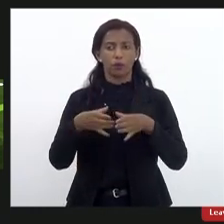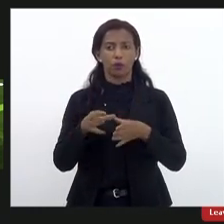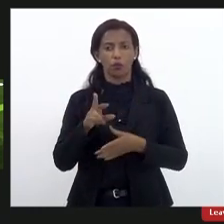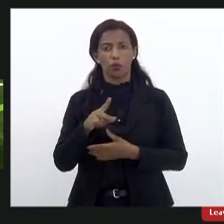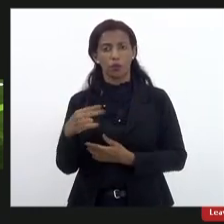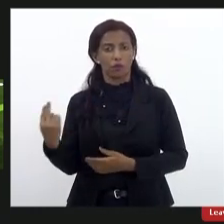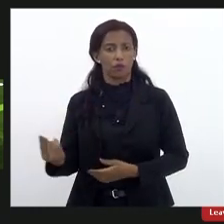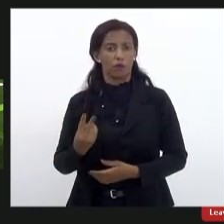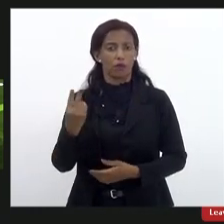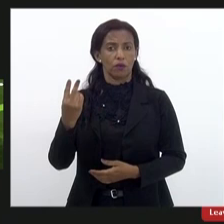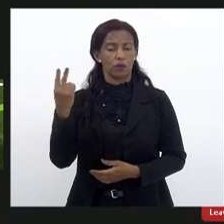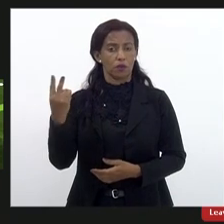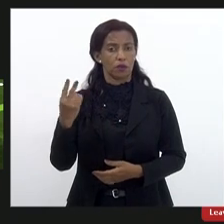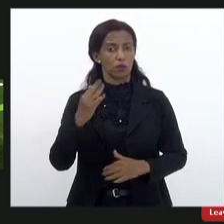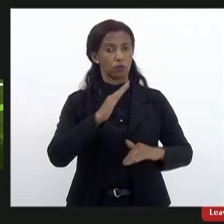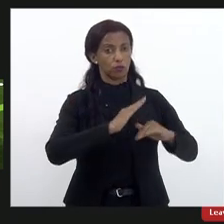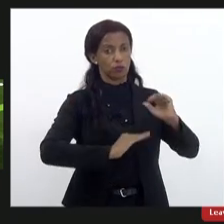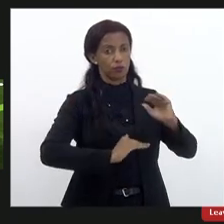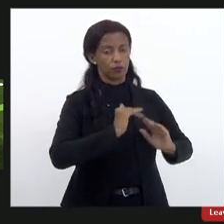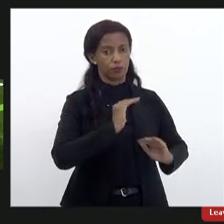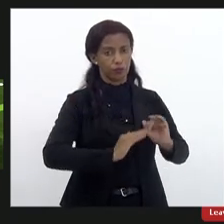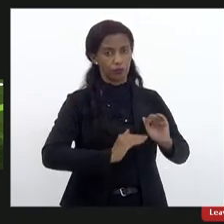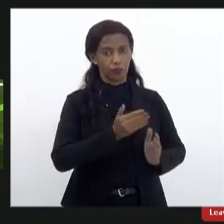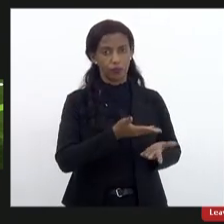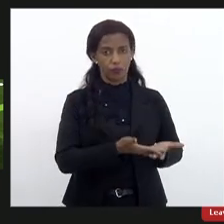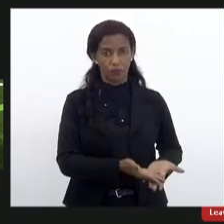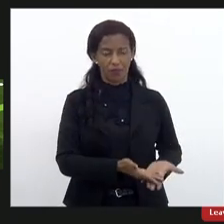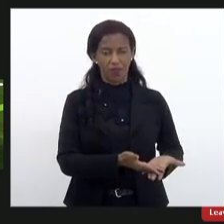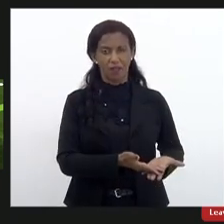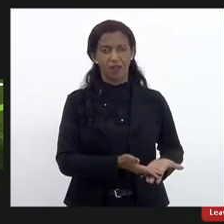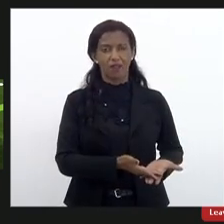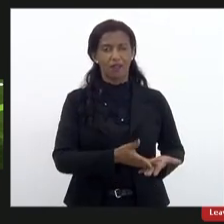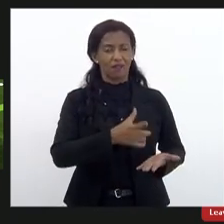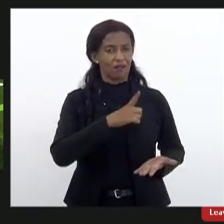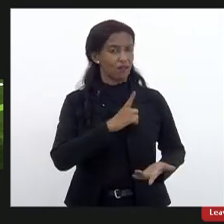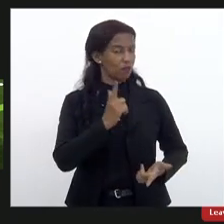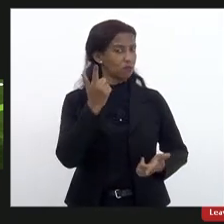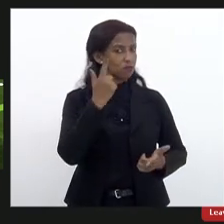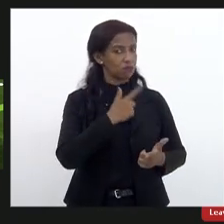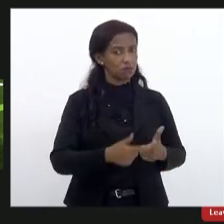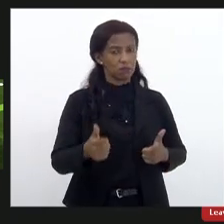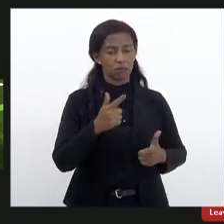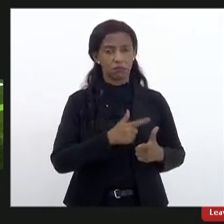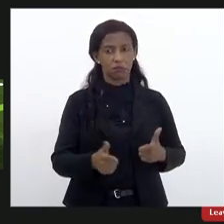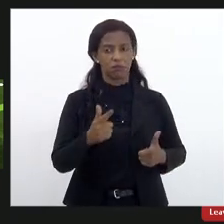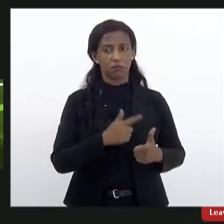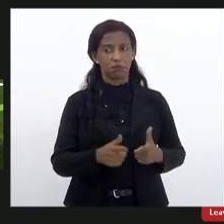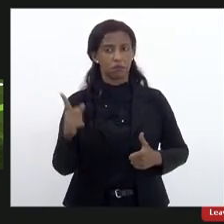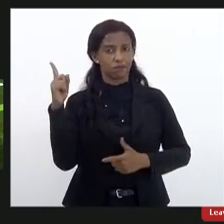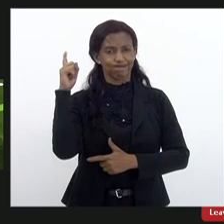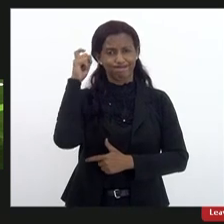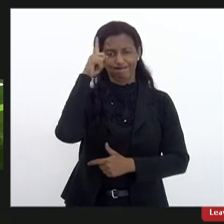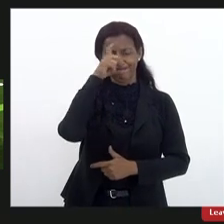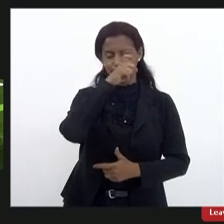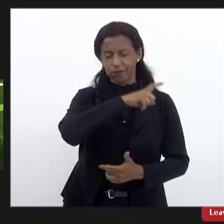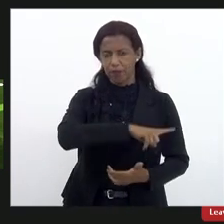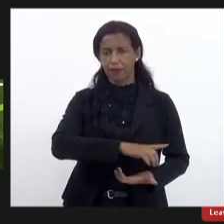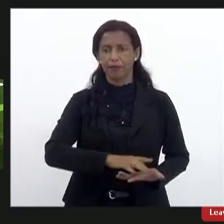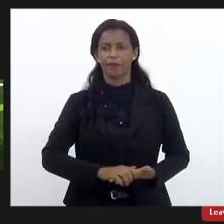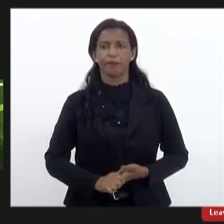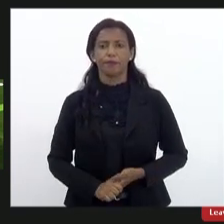valorização dos educadores que enfrentam uma situação de calamidade